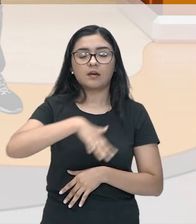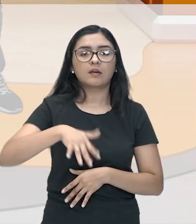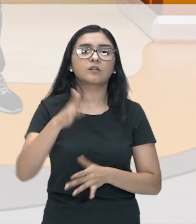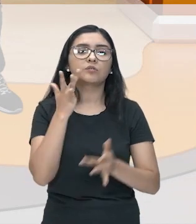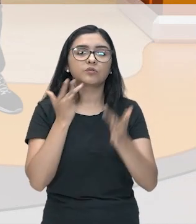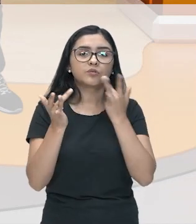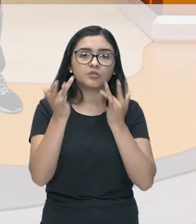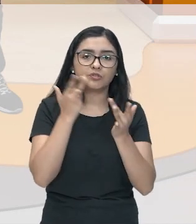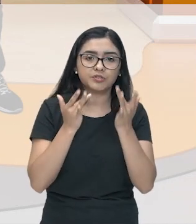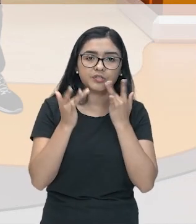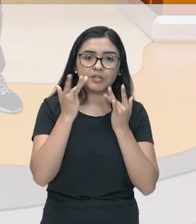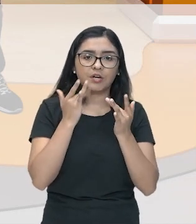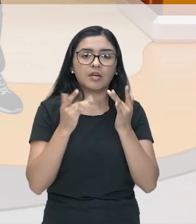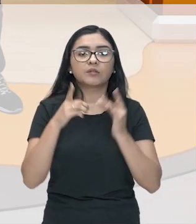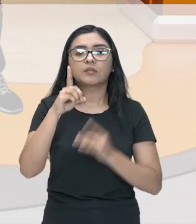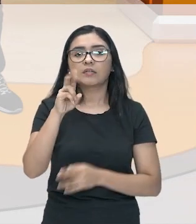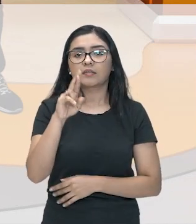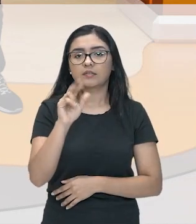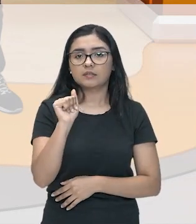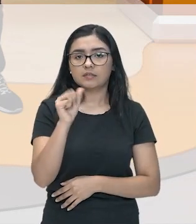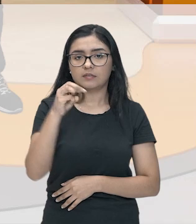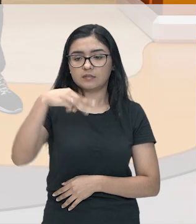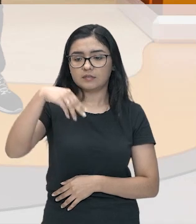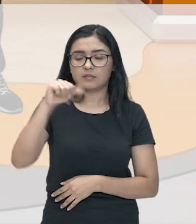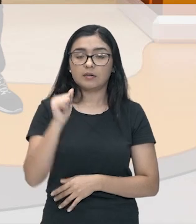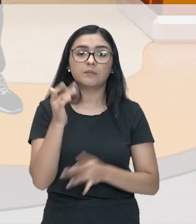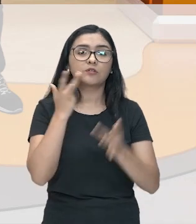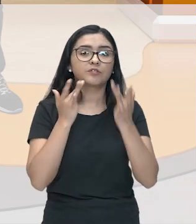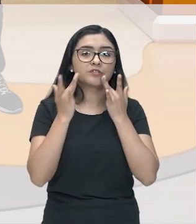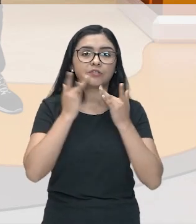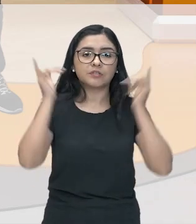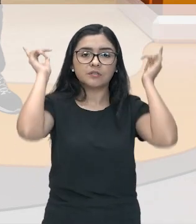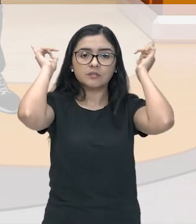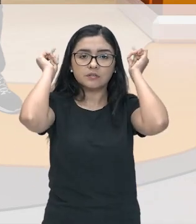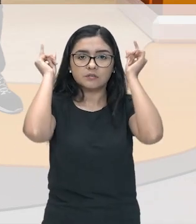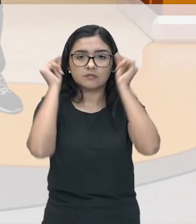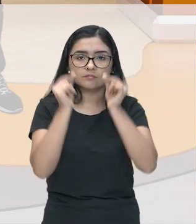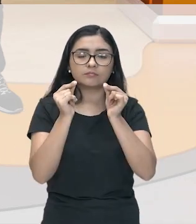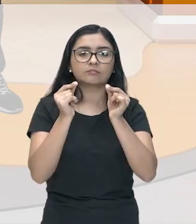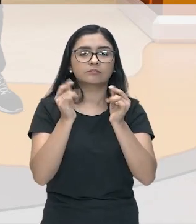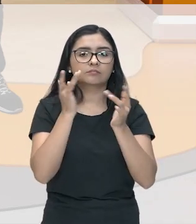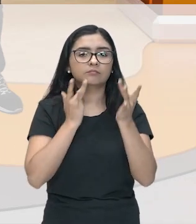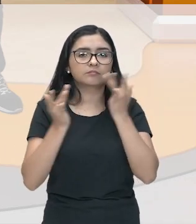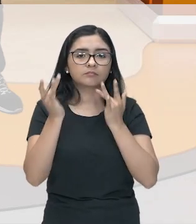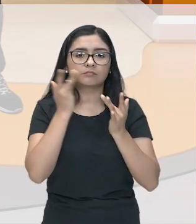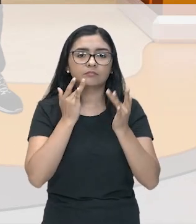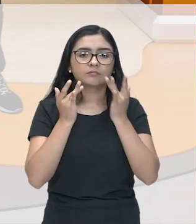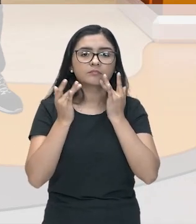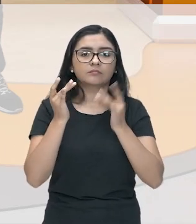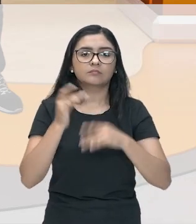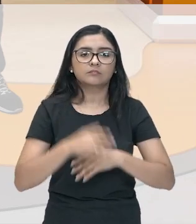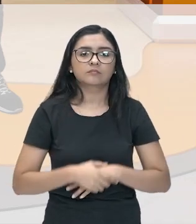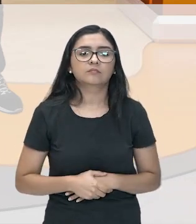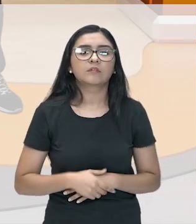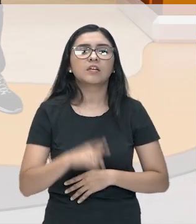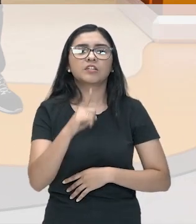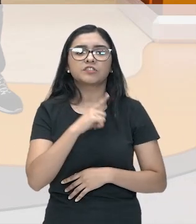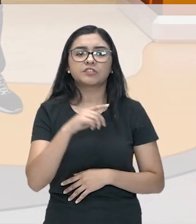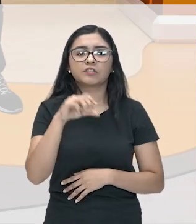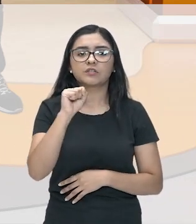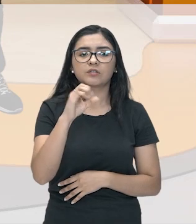no drama. O teatro grego com peças de dramaturgia como Sófocles, Eurípides,